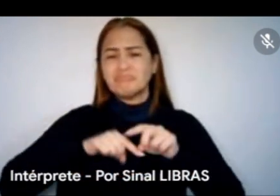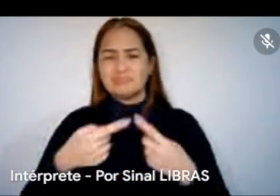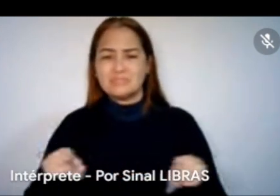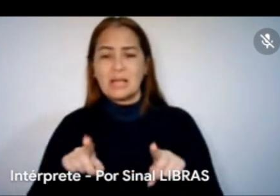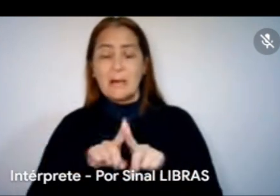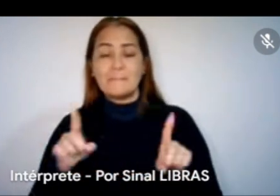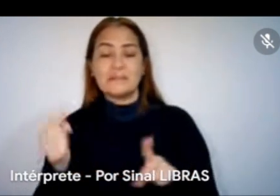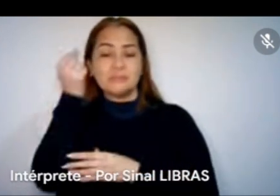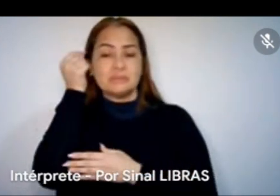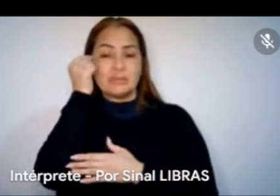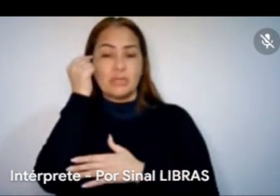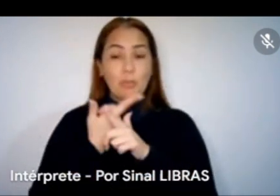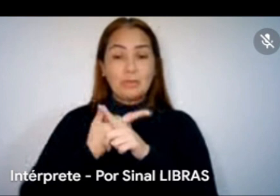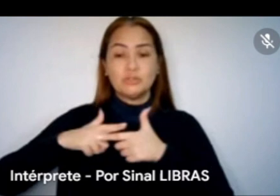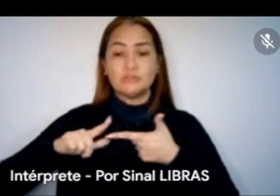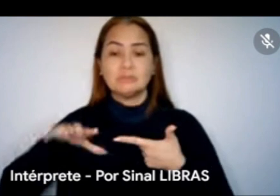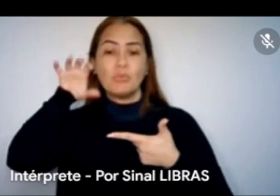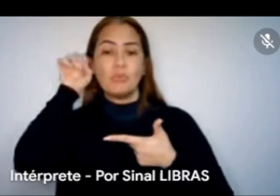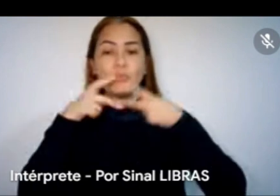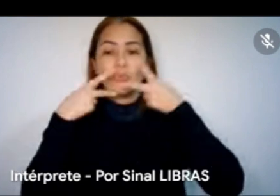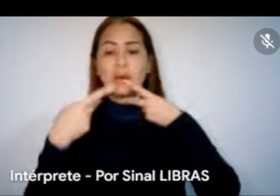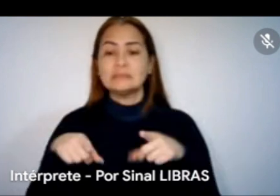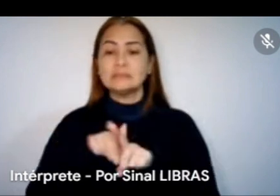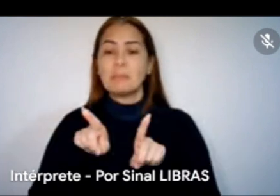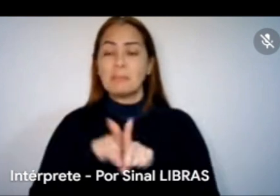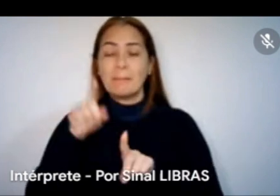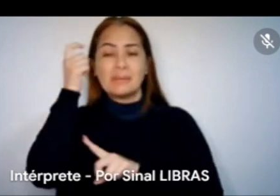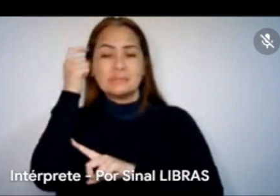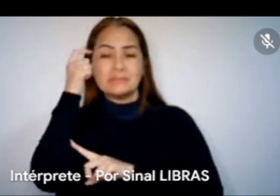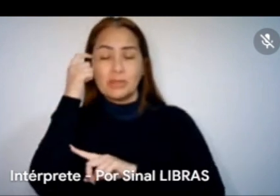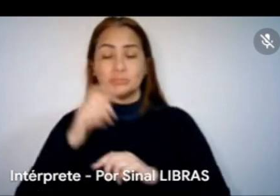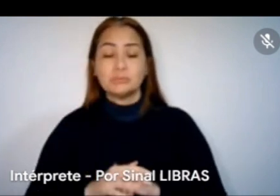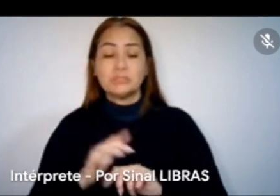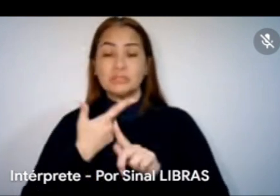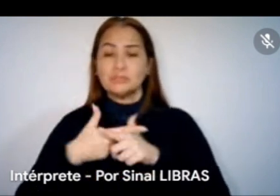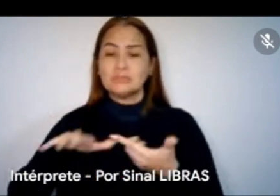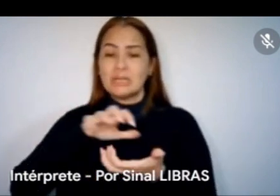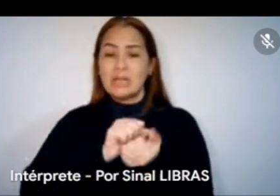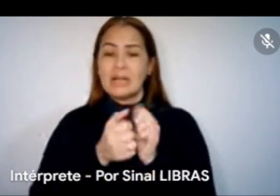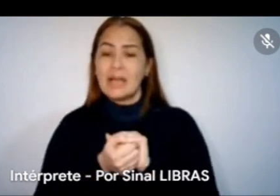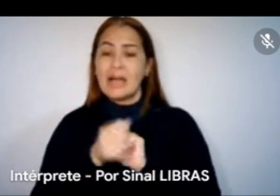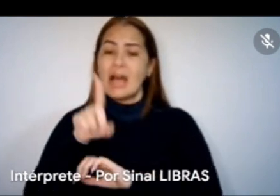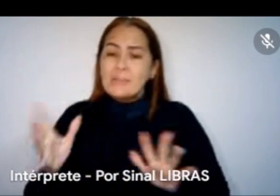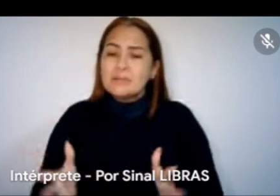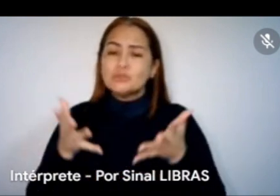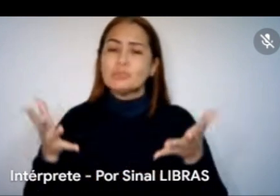fonográfica e a pesquisa artística, acho que é fundamental para estimular o trabalho de memória e produção